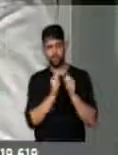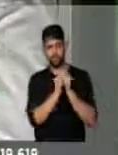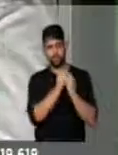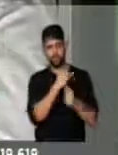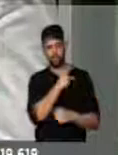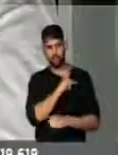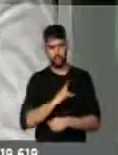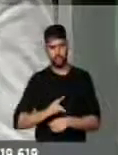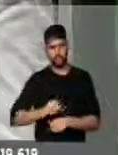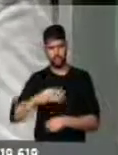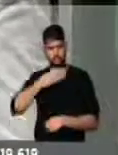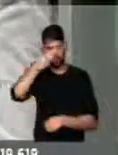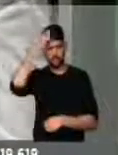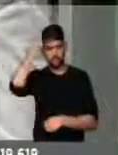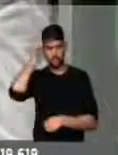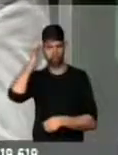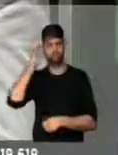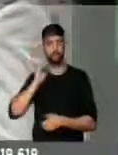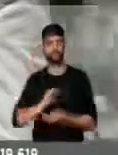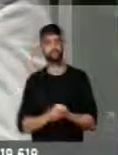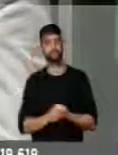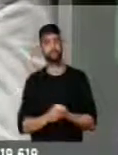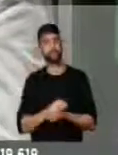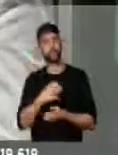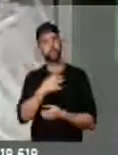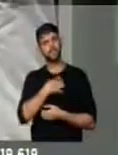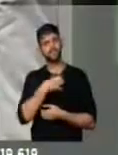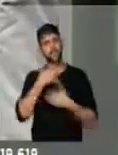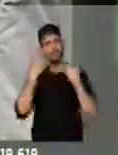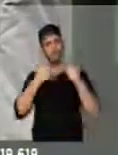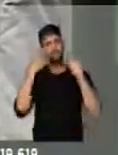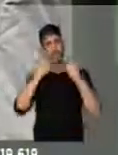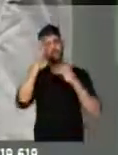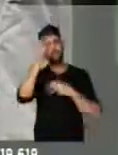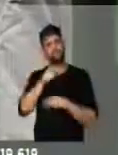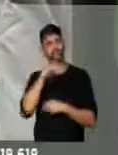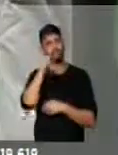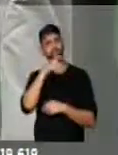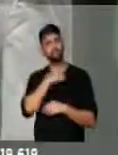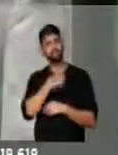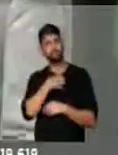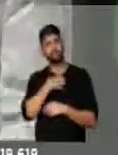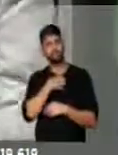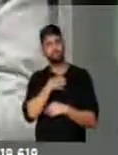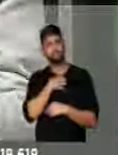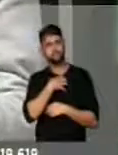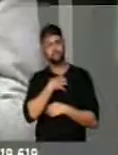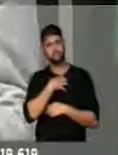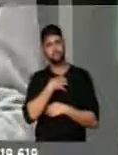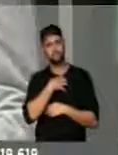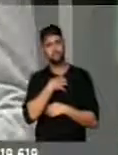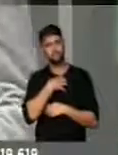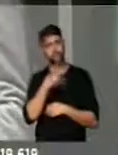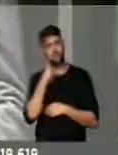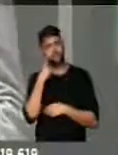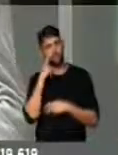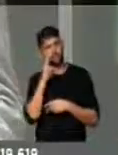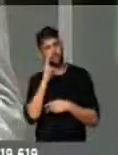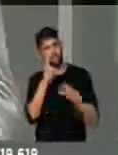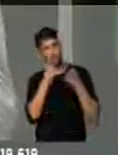presidente Michel Temer e sentir a alegria dele em colher os primeiros resultados.